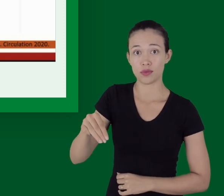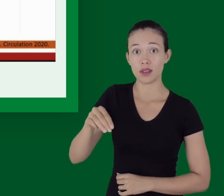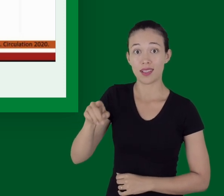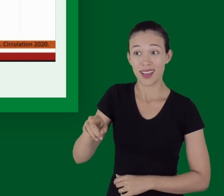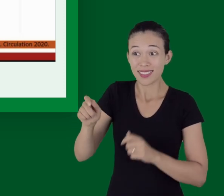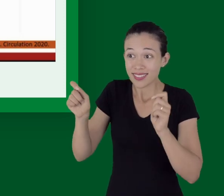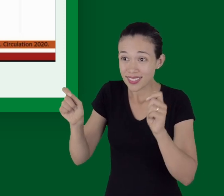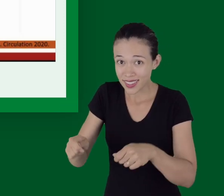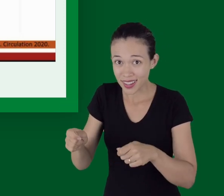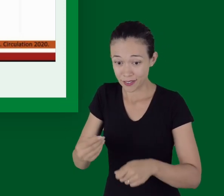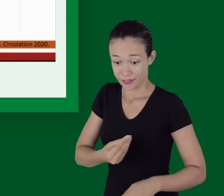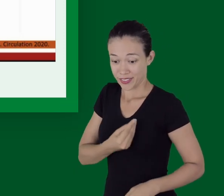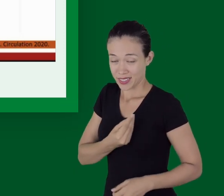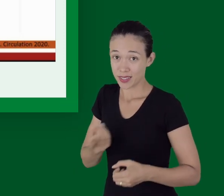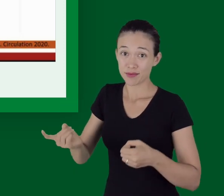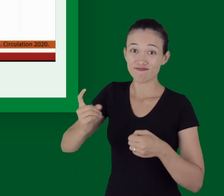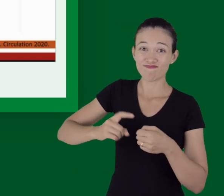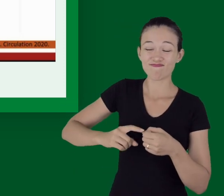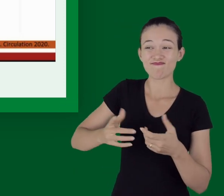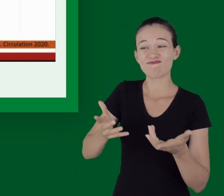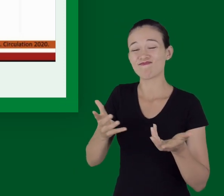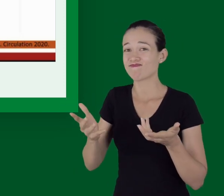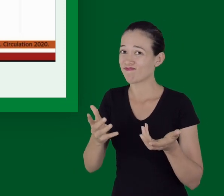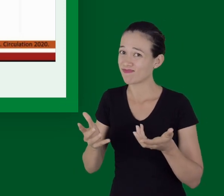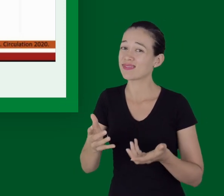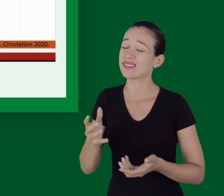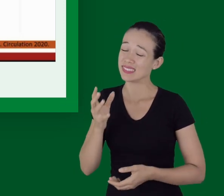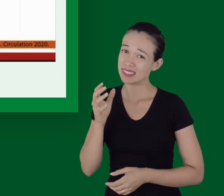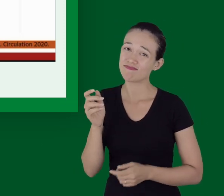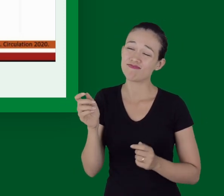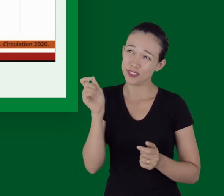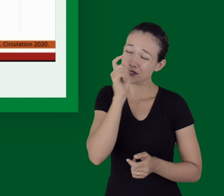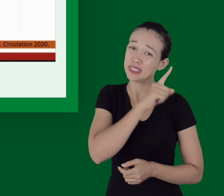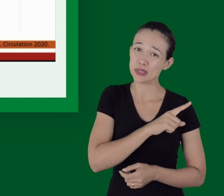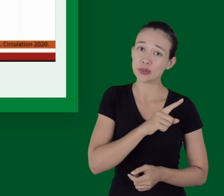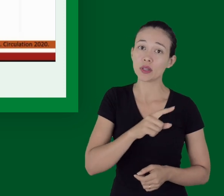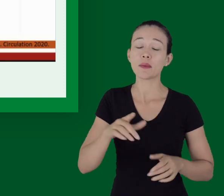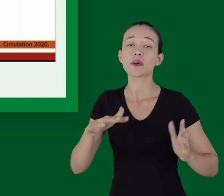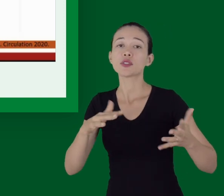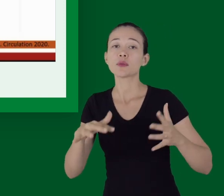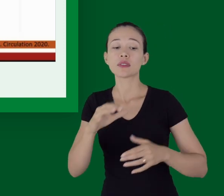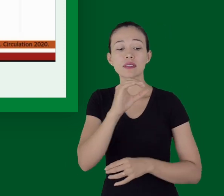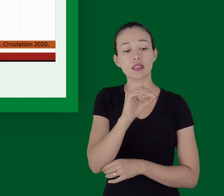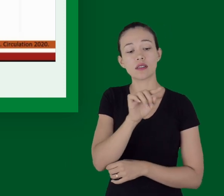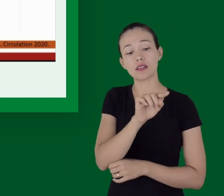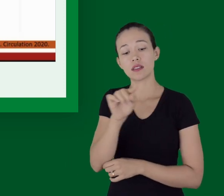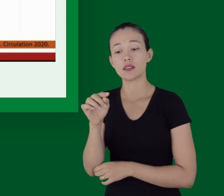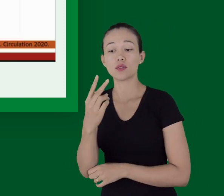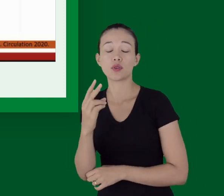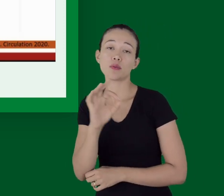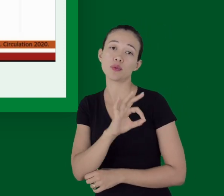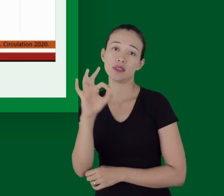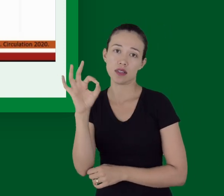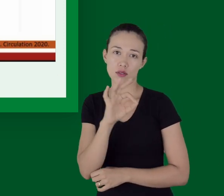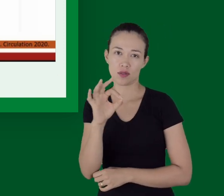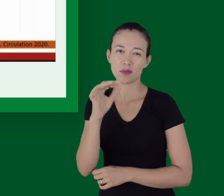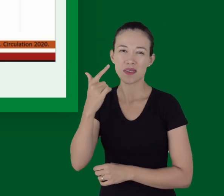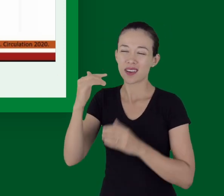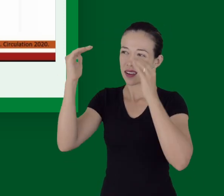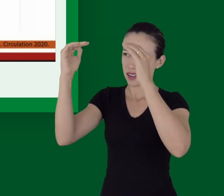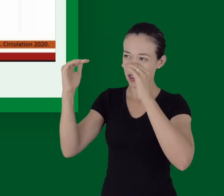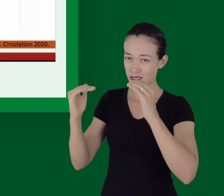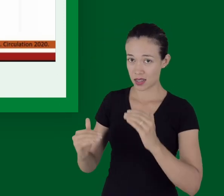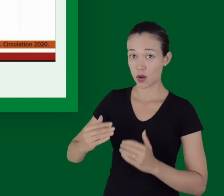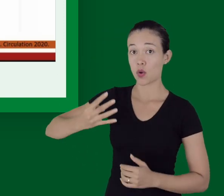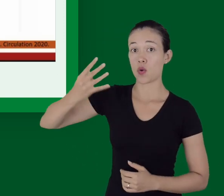a sobrevida é de 0 a 2%. Onde, na última linha, linha 4, a gente tem o extremo